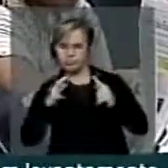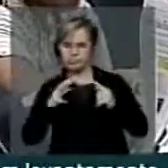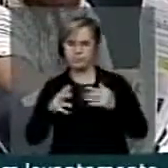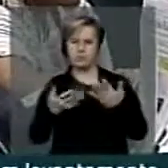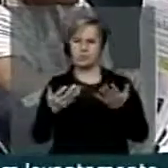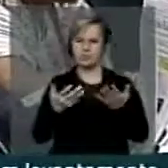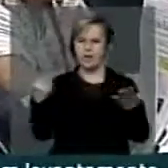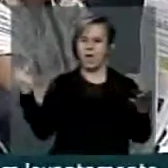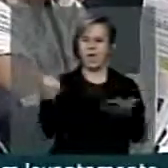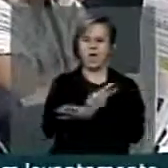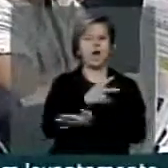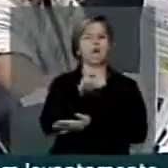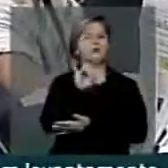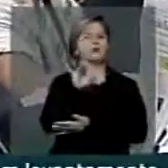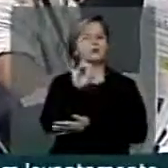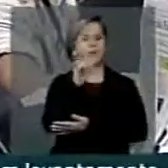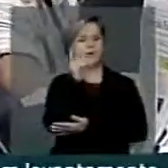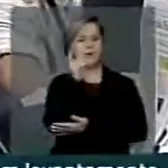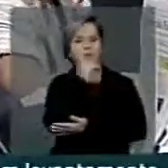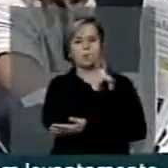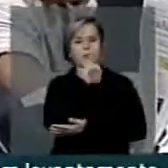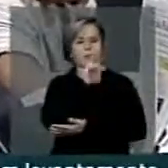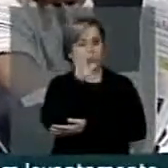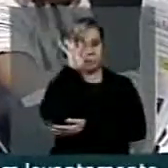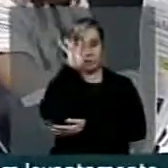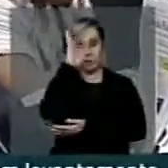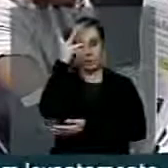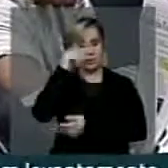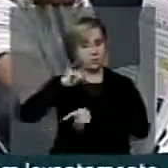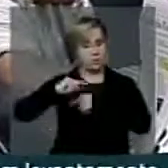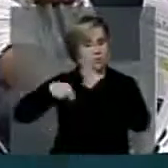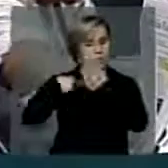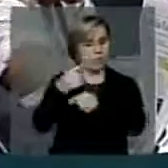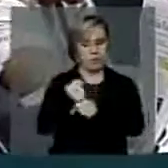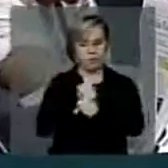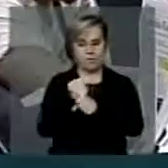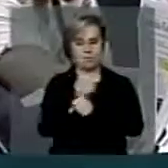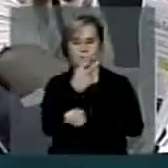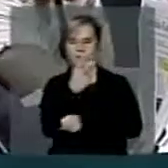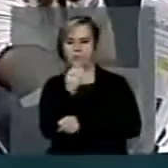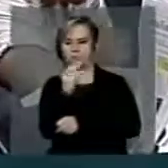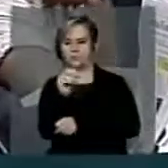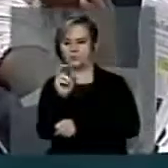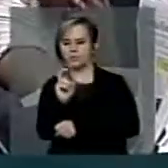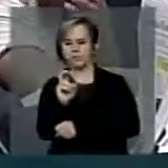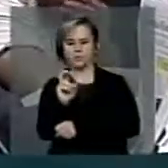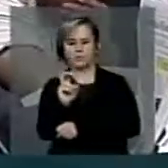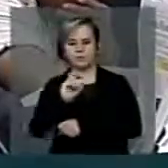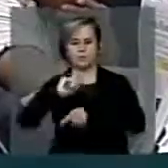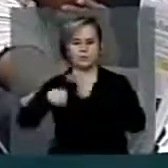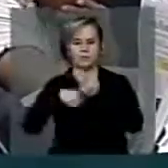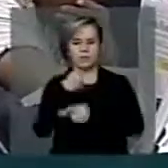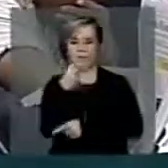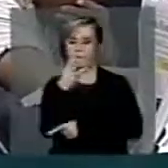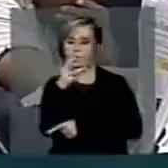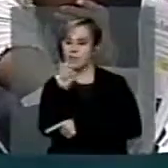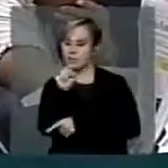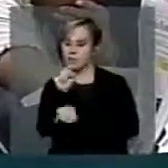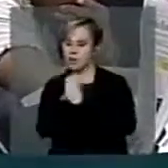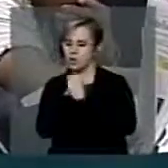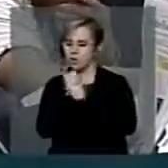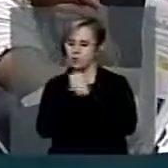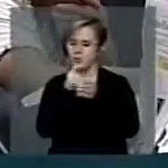caso só iria ter uma solução quando, em 2005, passado 38 anos do